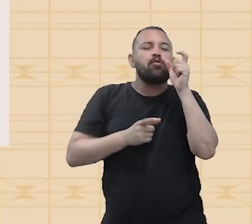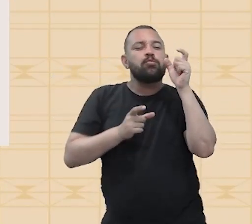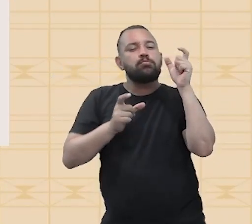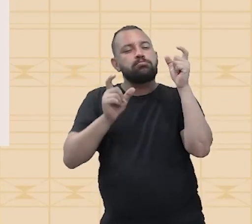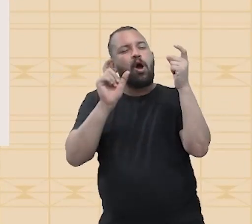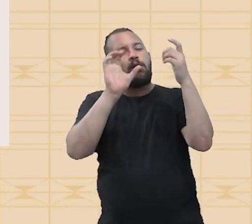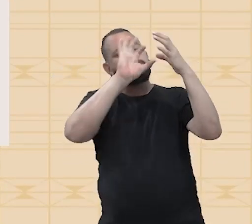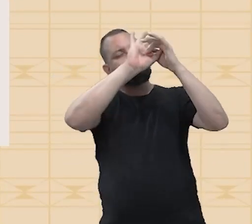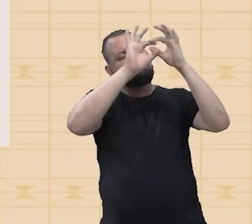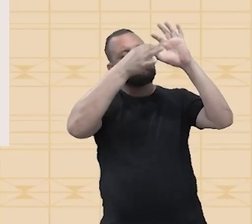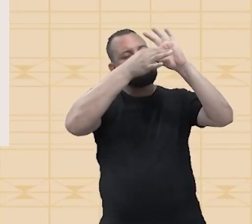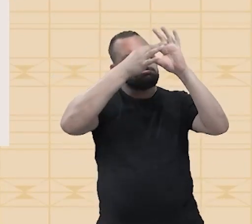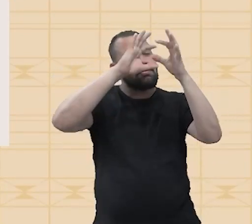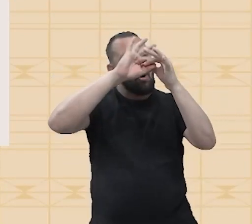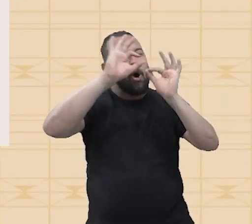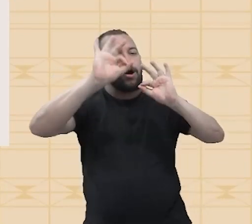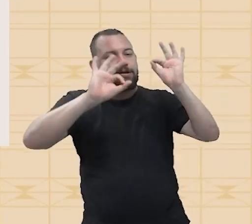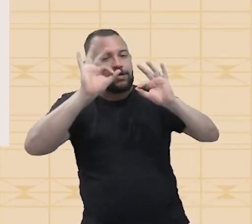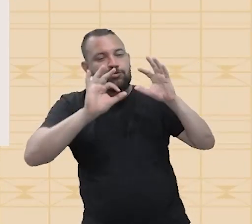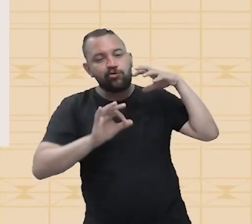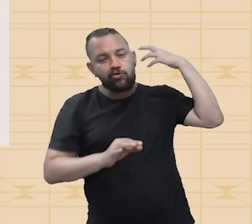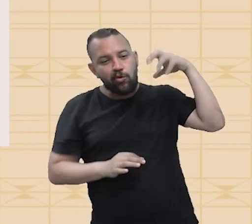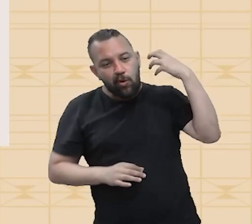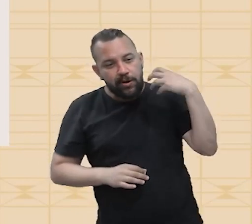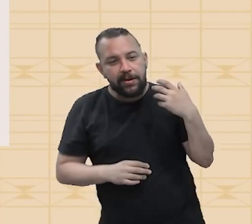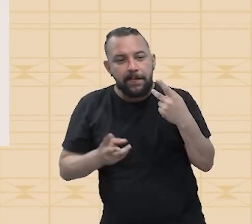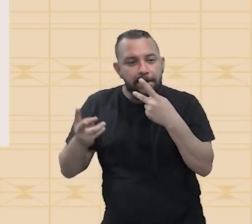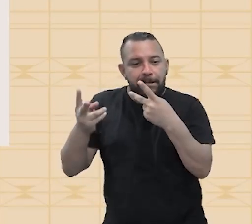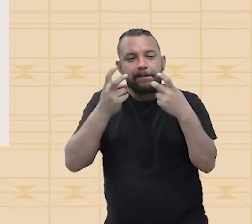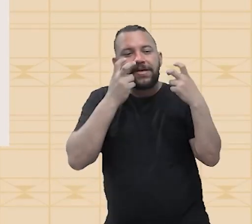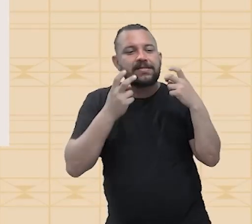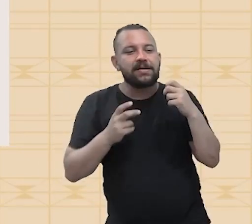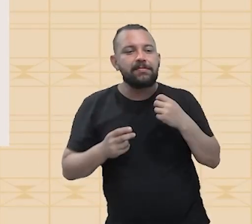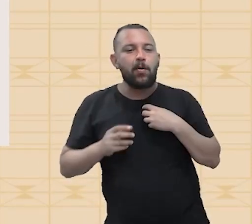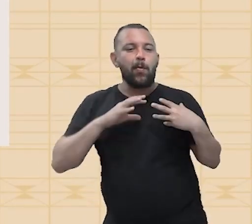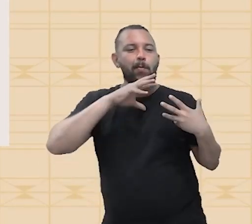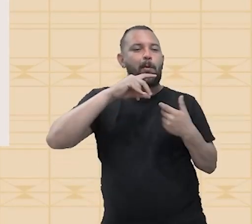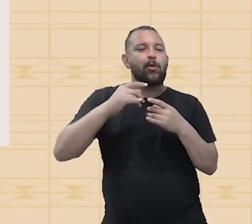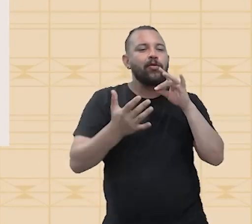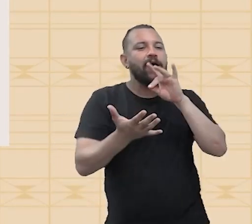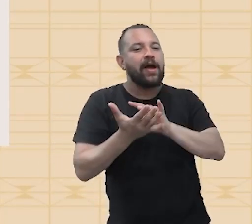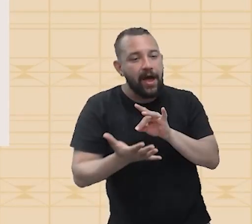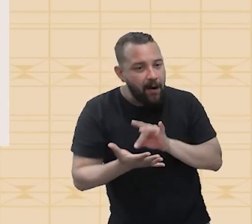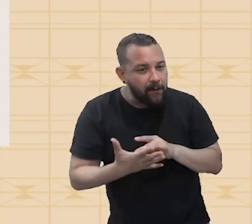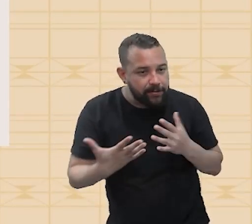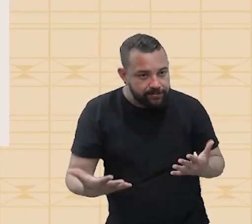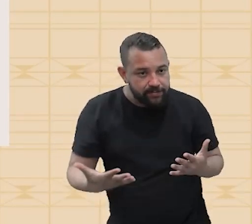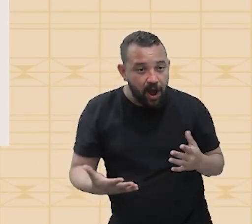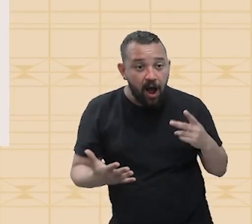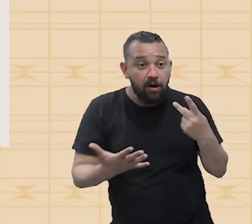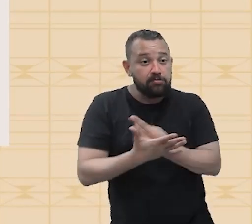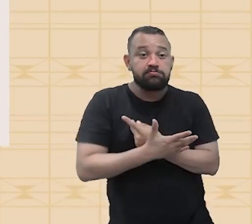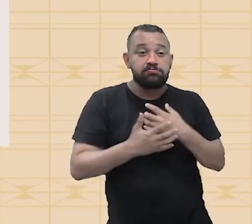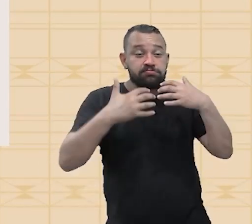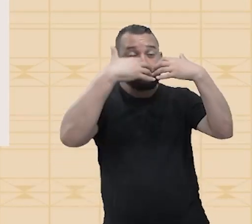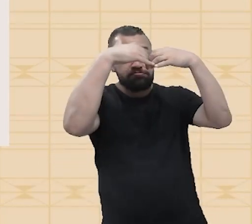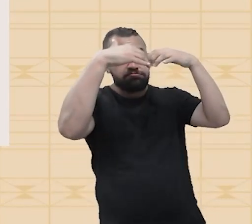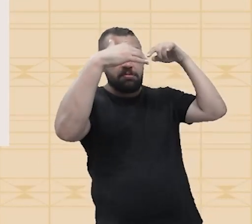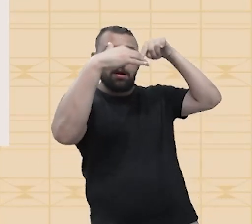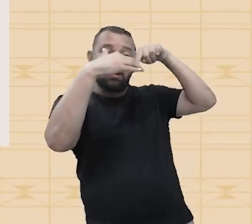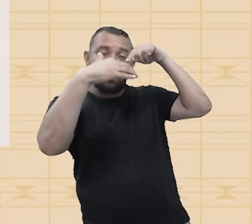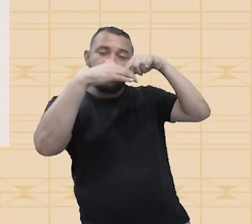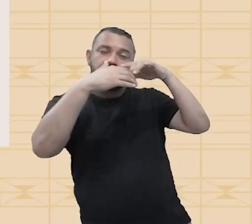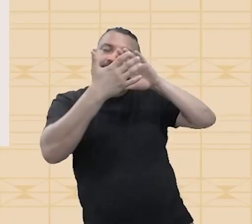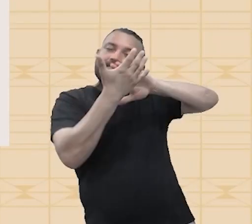entende como um som e daquilo que a gente tem a percepção do nosso mundo real. O que acontece é que o cérebro, ele vai fazer a